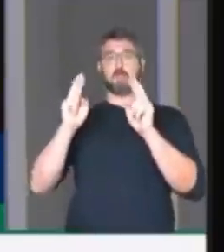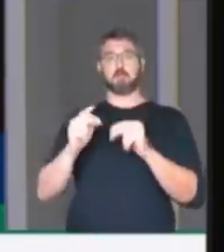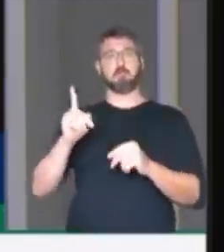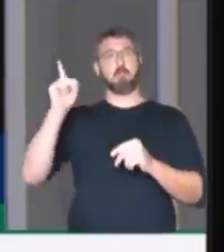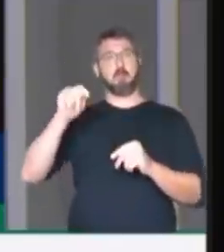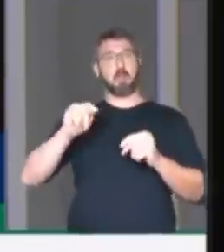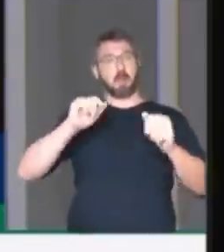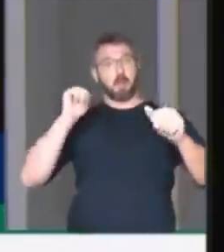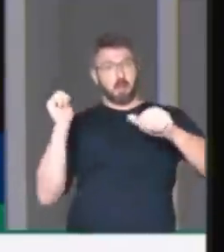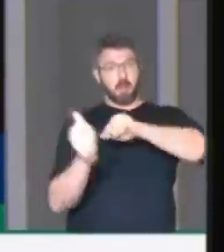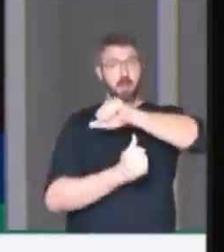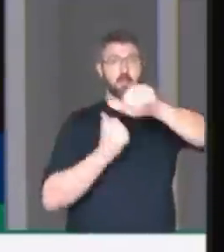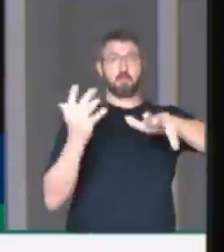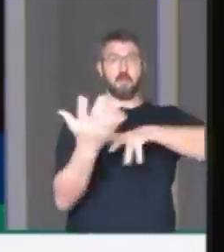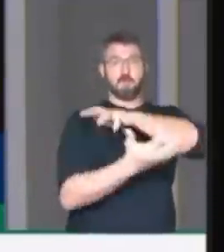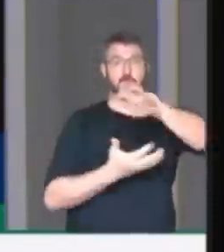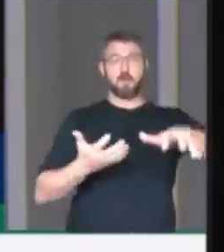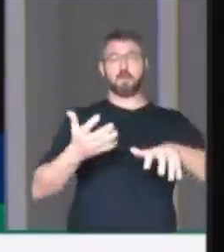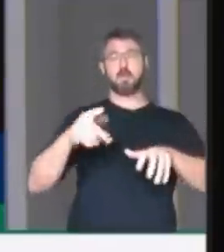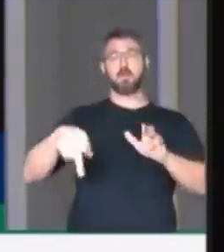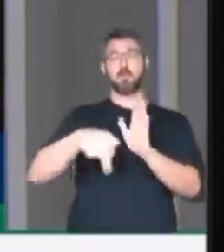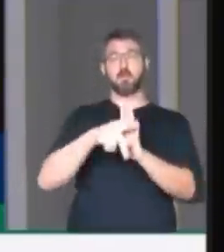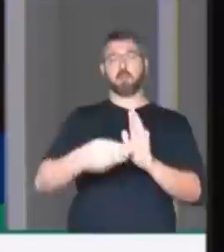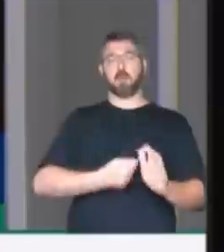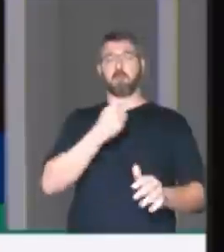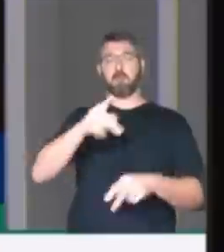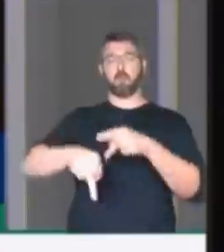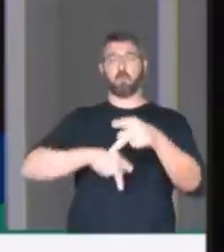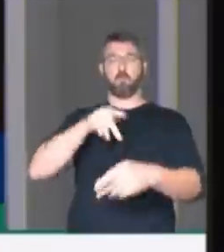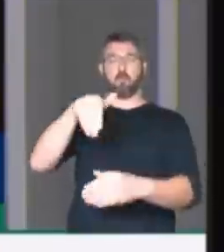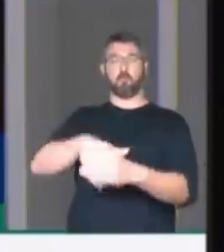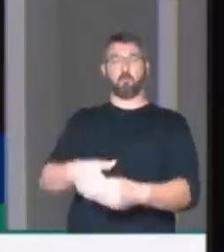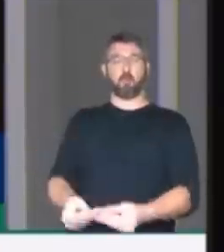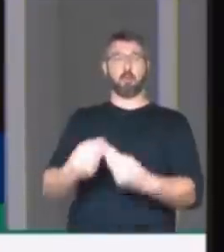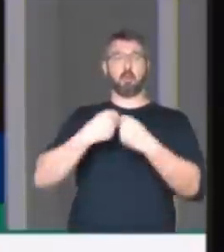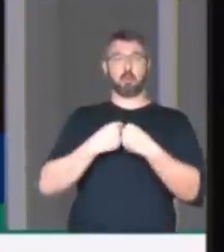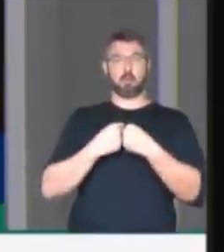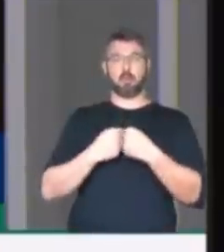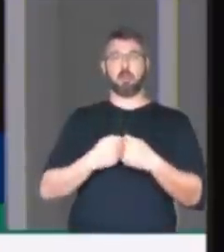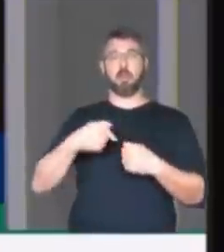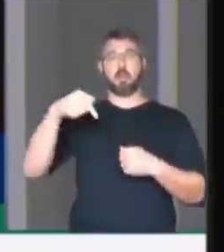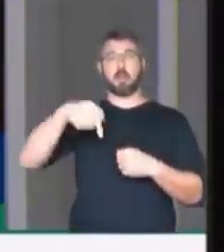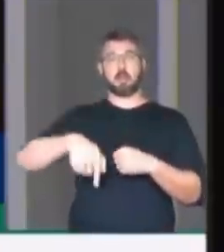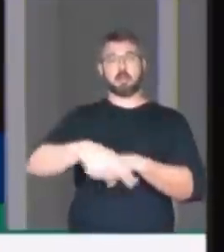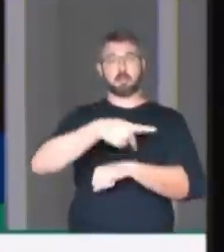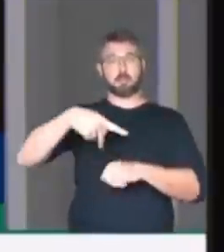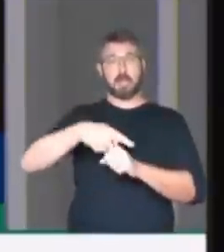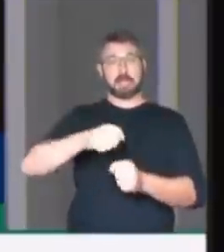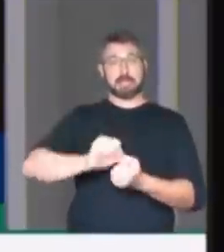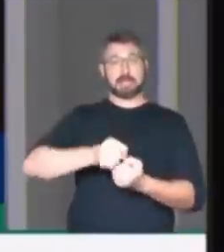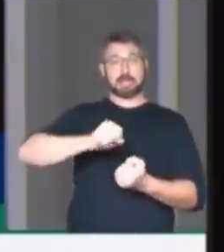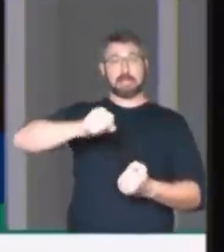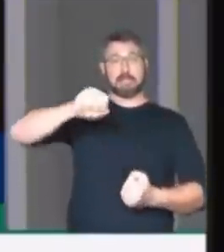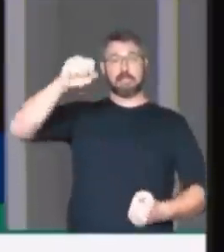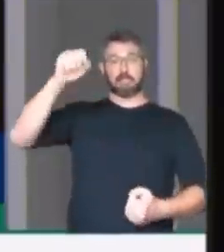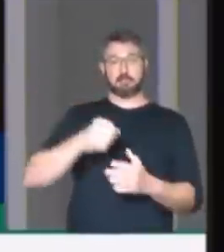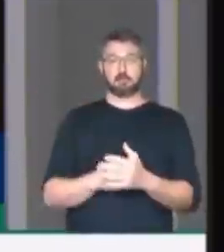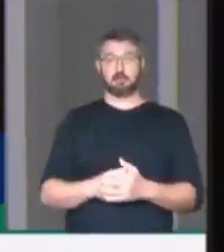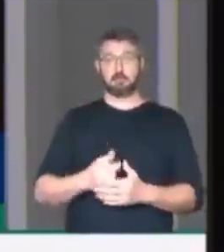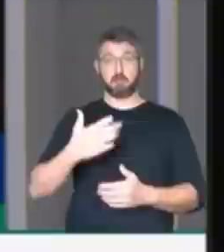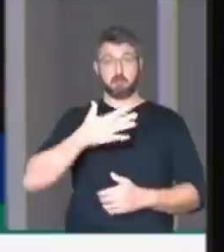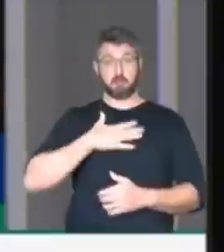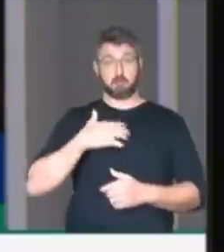transformação da vida de cada eleitor, desse continental e abençoado Brasil. Meus olhos